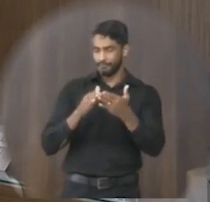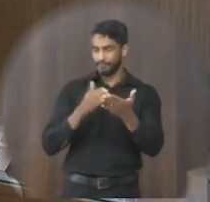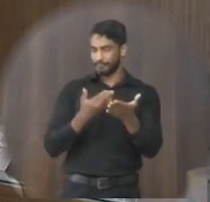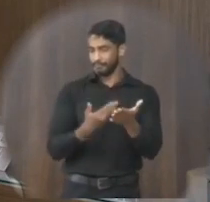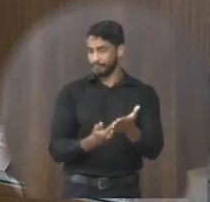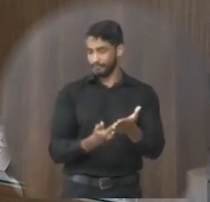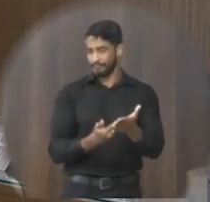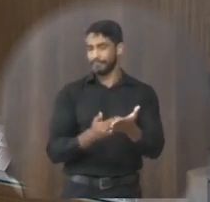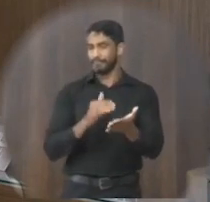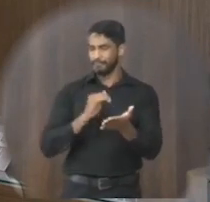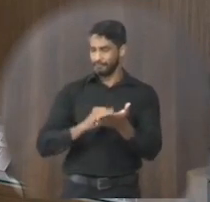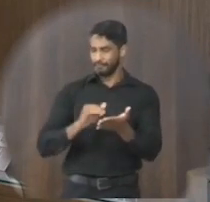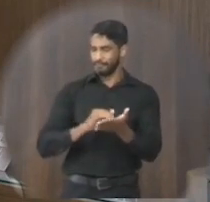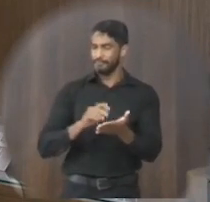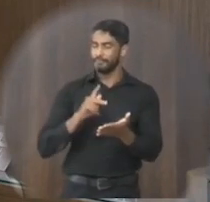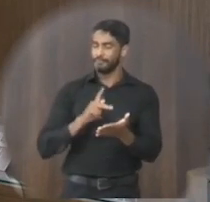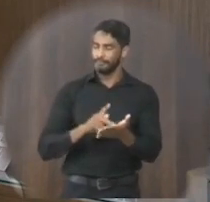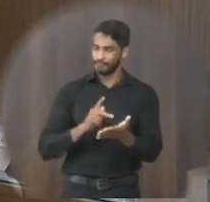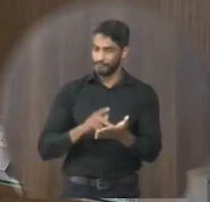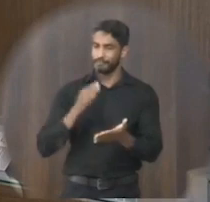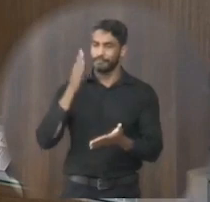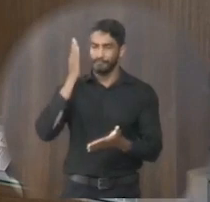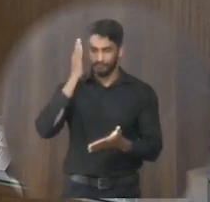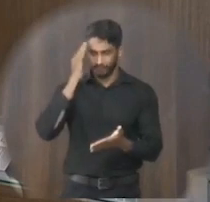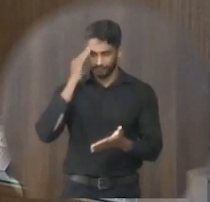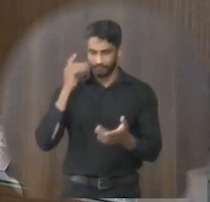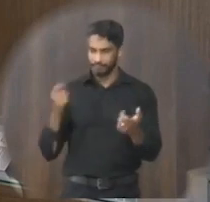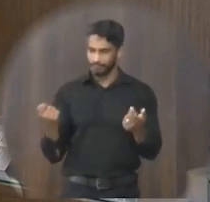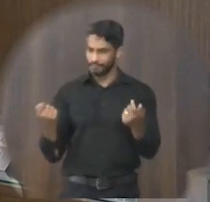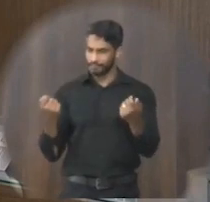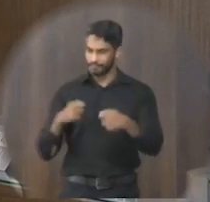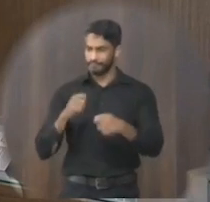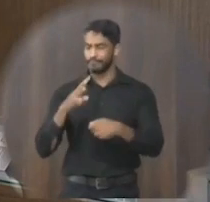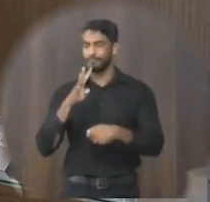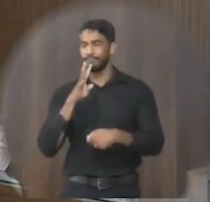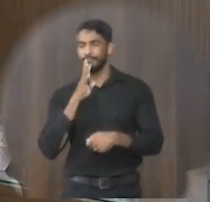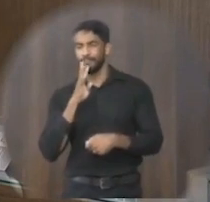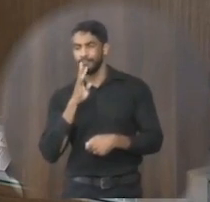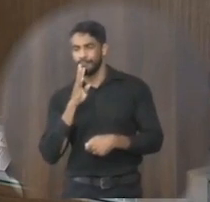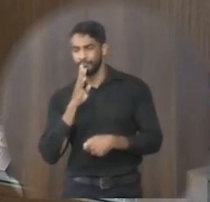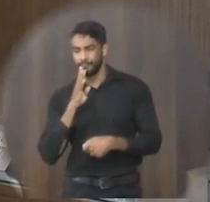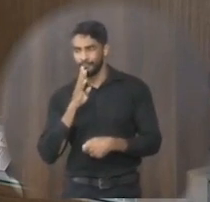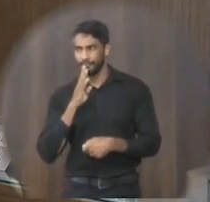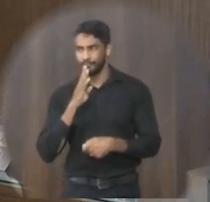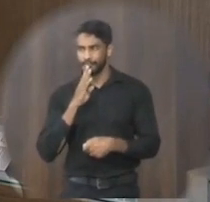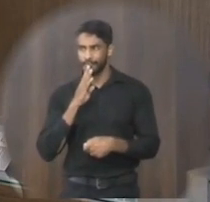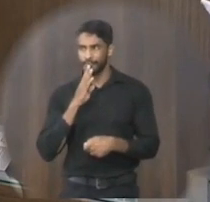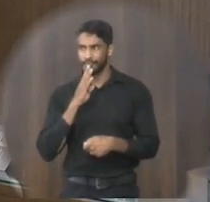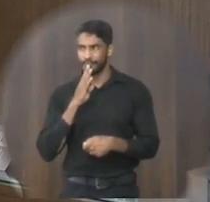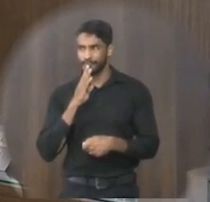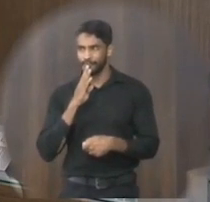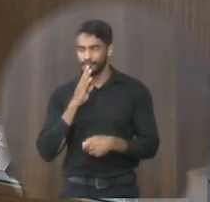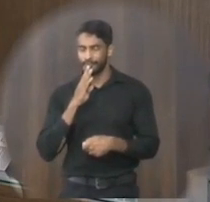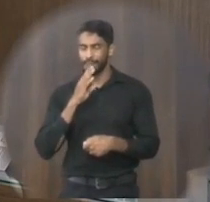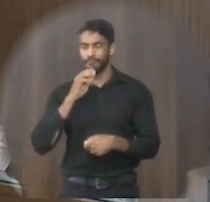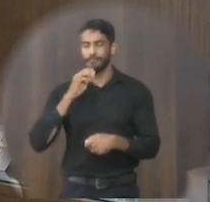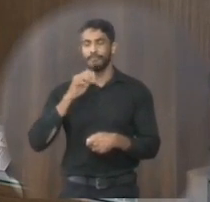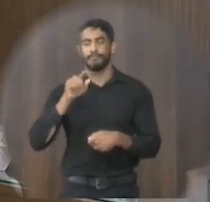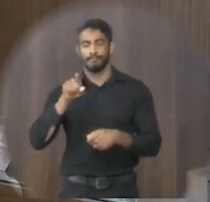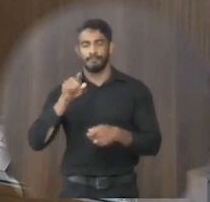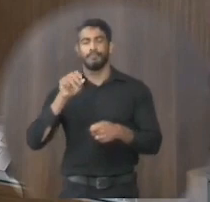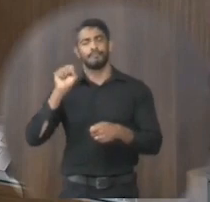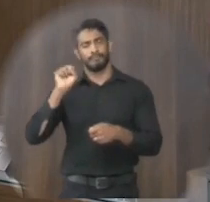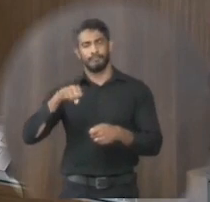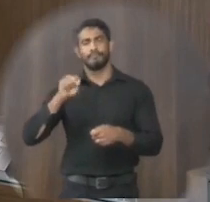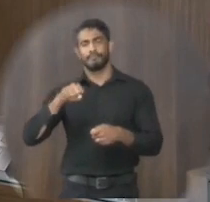nosso secretário tenha certeza sabendo da competência do conhecimento que ele tem o Ailson ele vai